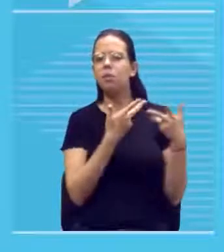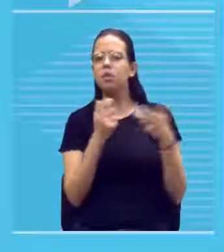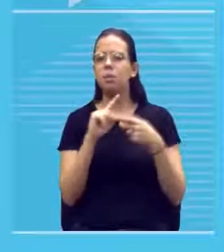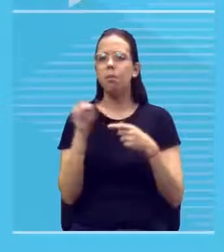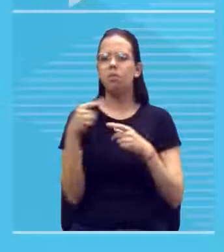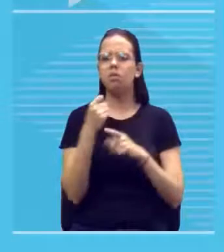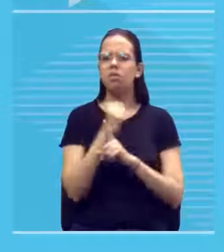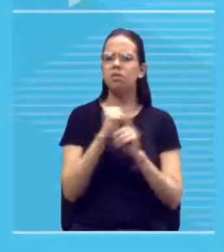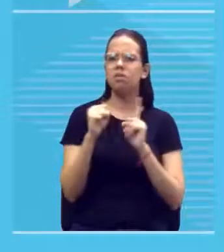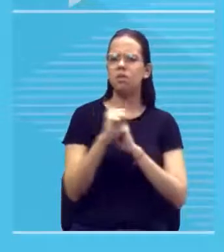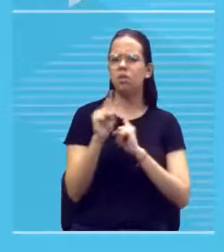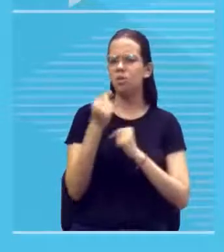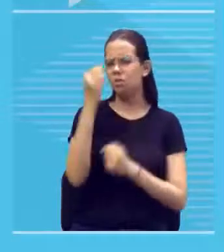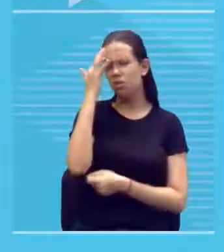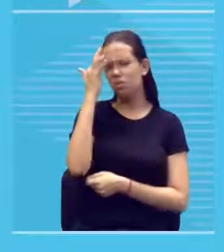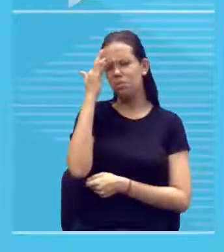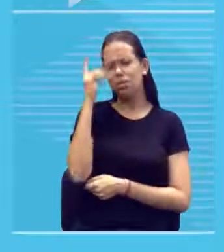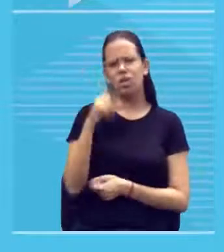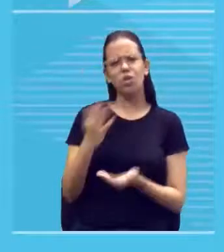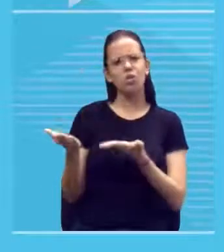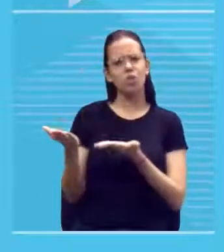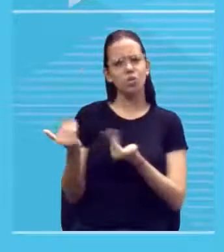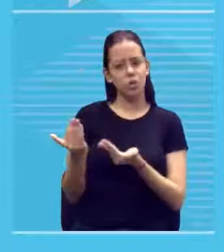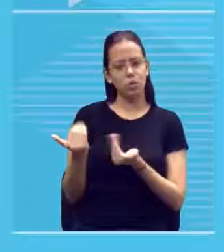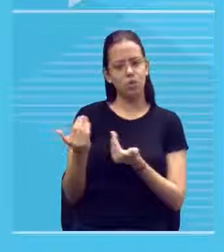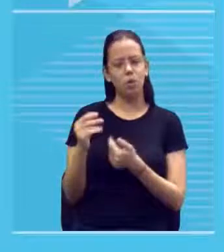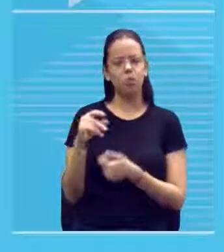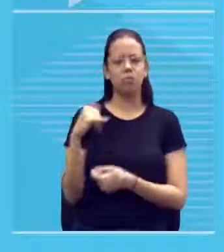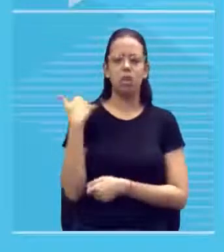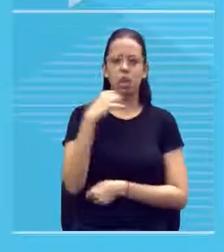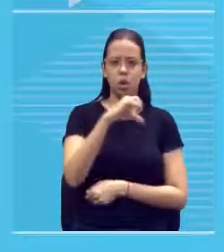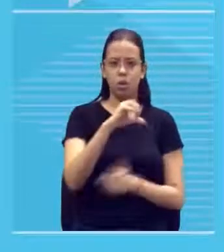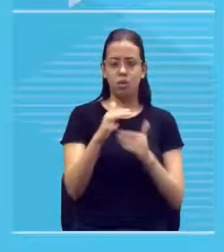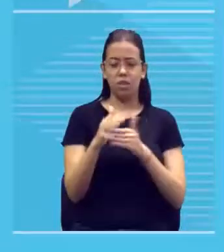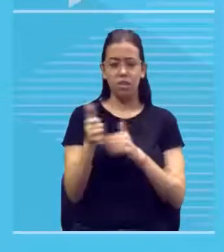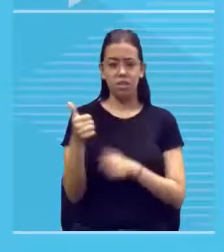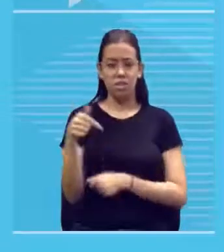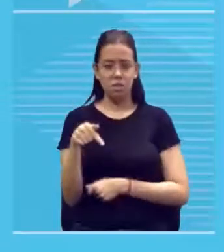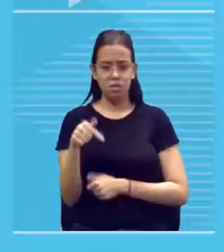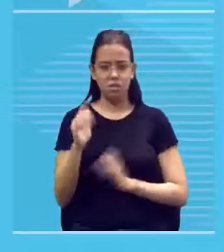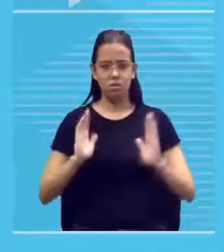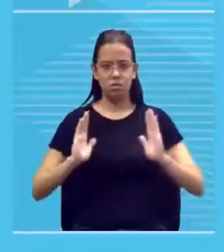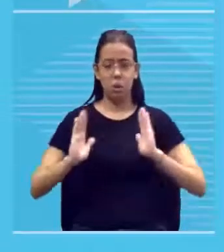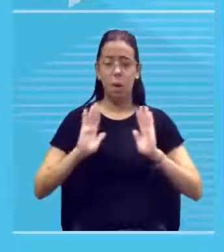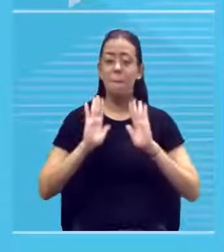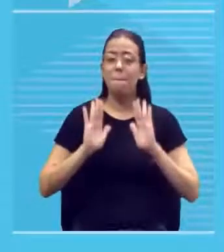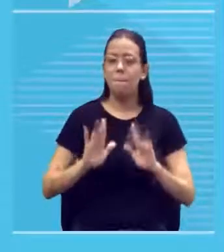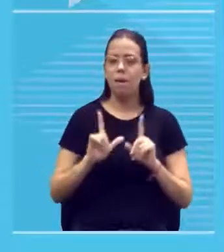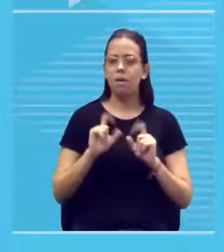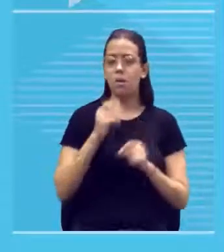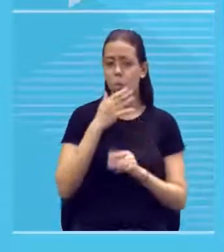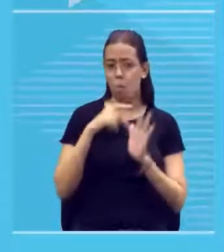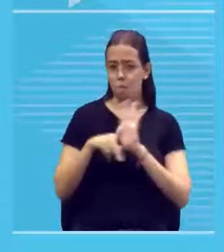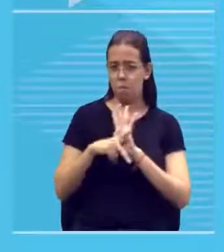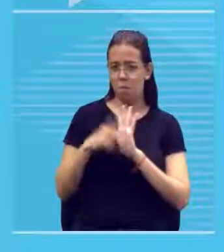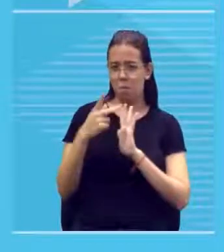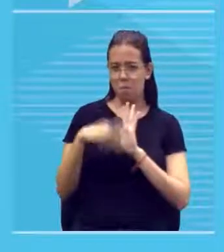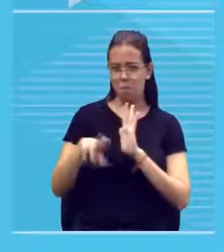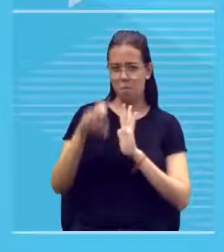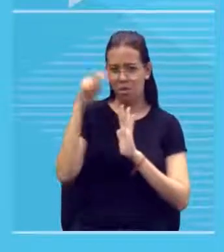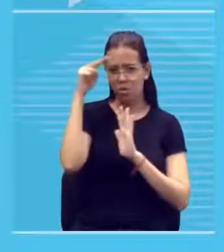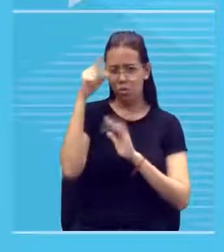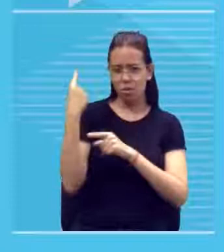para e pensa poxa tão novinho 9 anos 17 anos mas para o homem pré-histórico